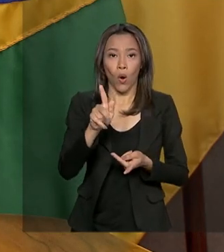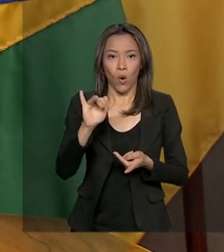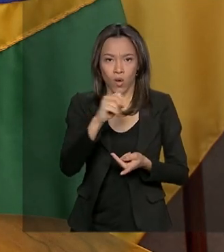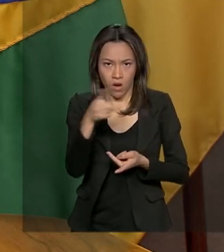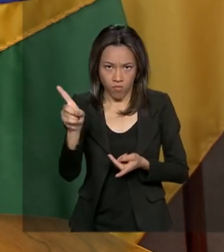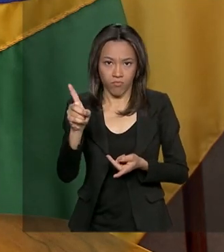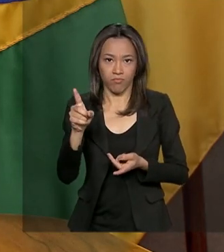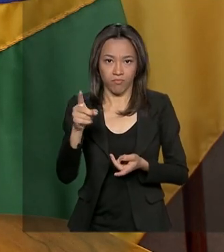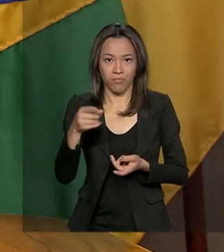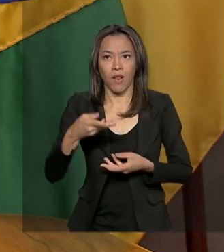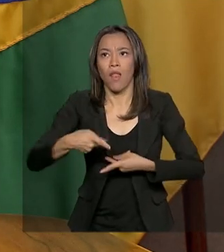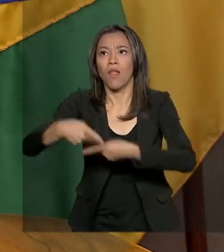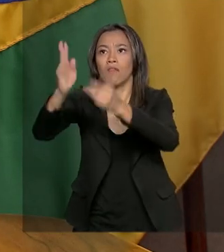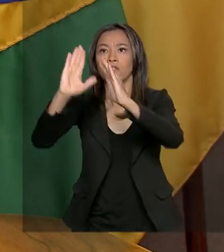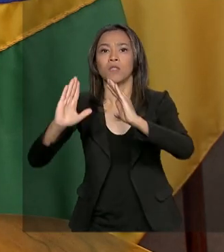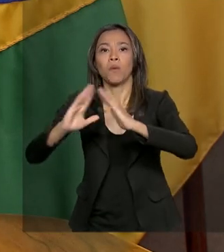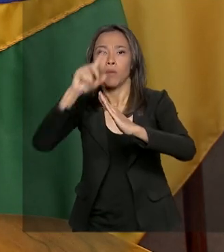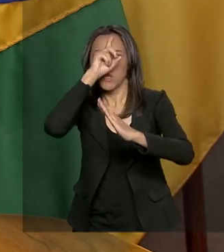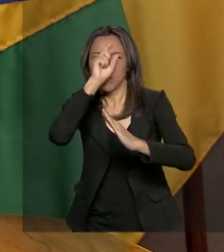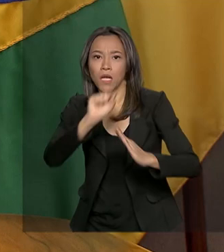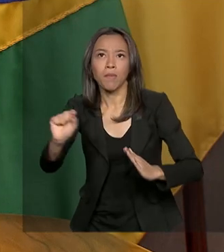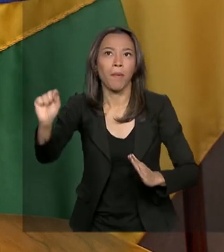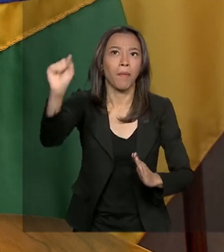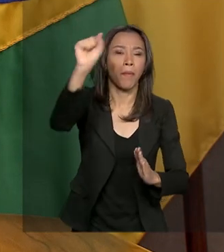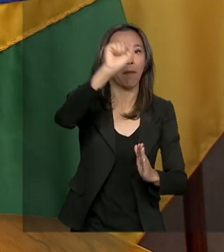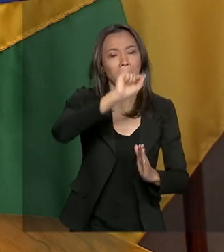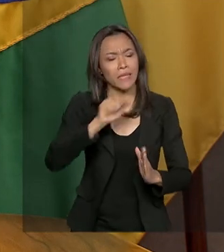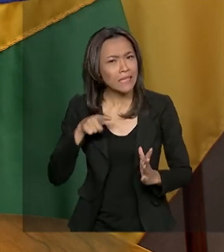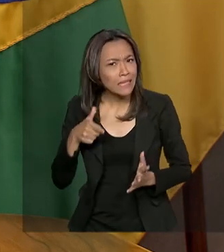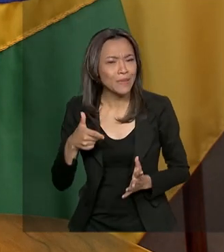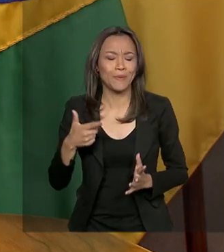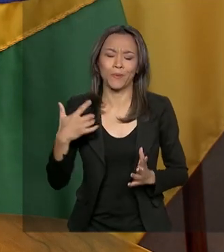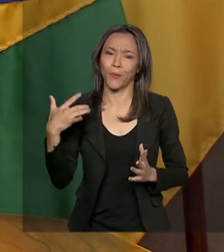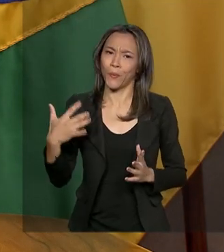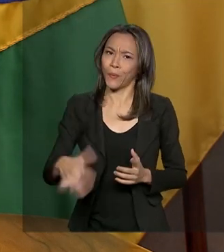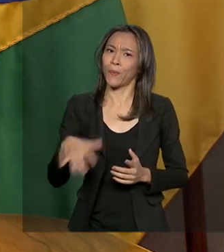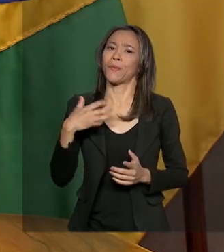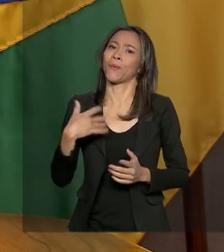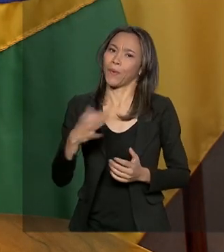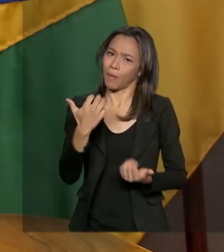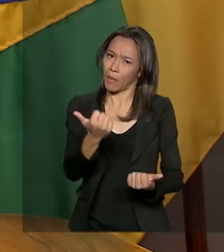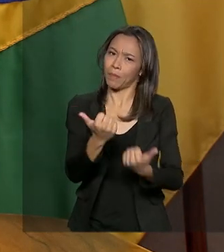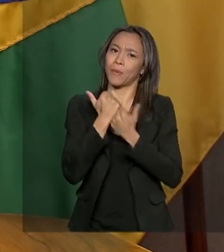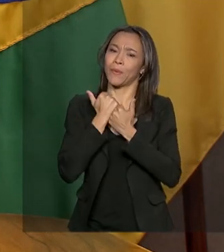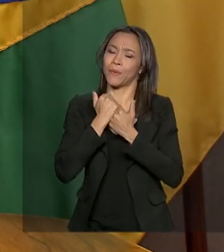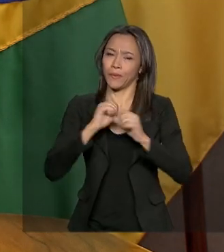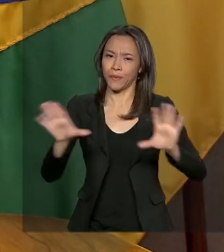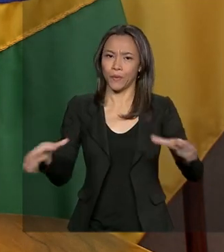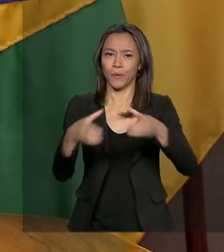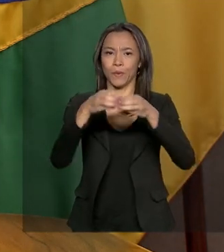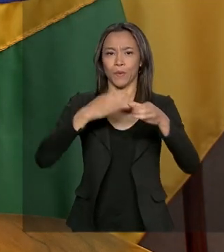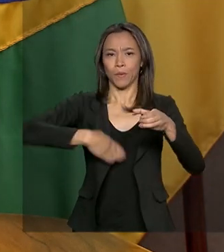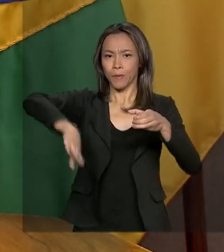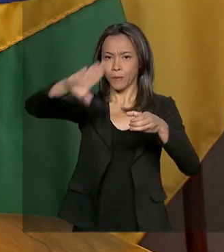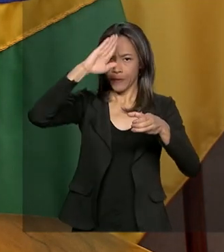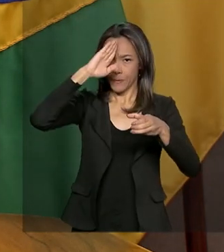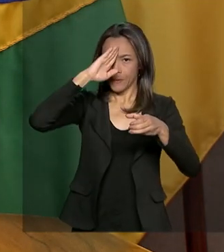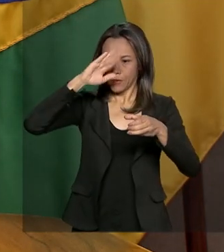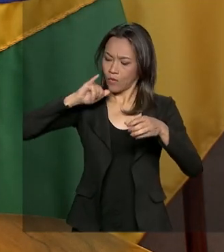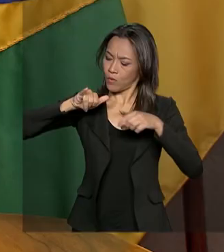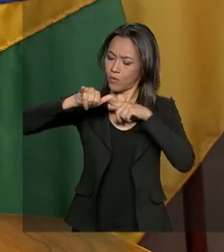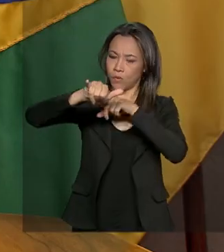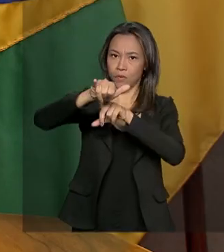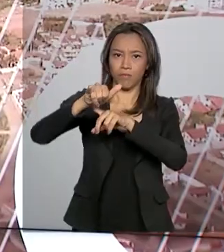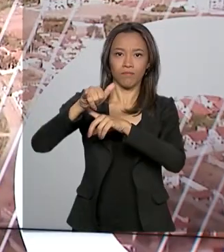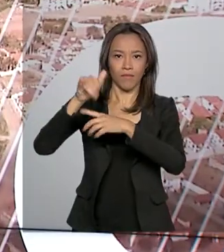plantados. Então, isso aí é muito bom. É mais uma contribuição que as Forças Armadas, e nesse caso a Força Aérea, dão